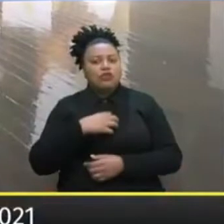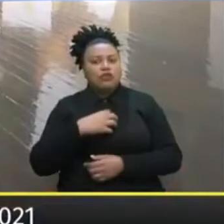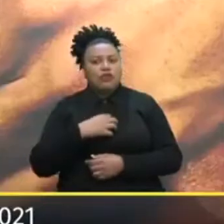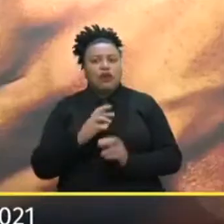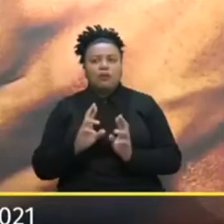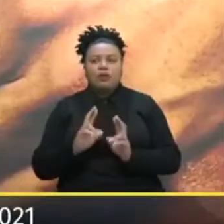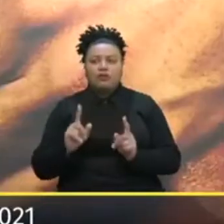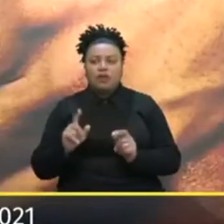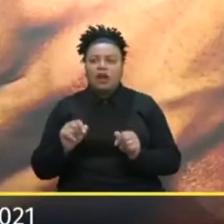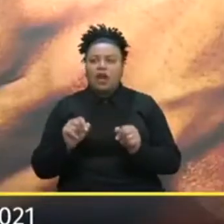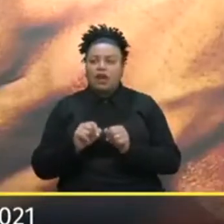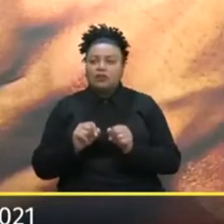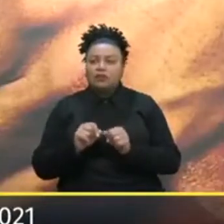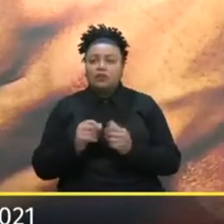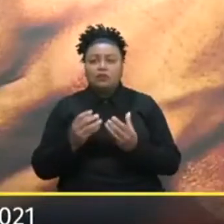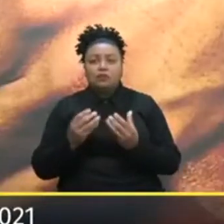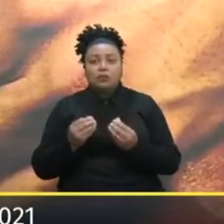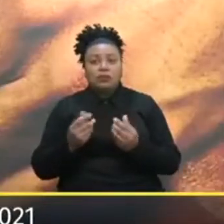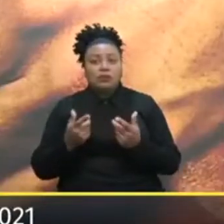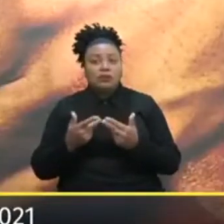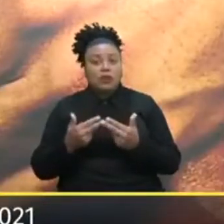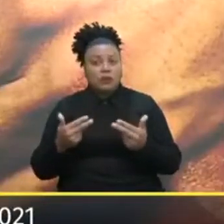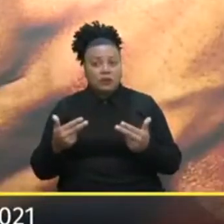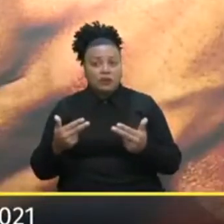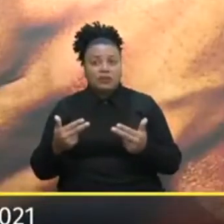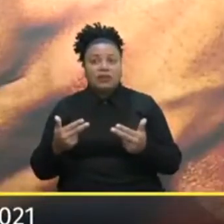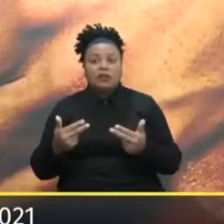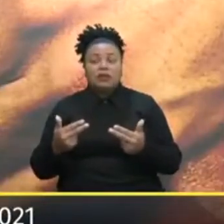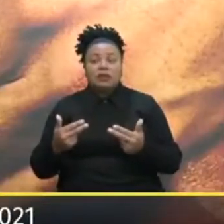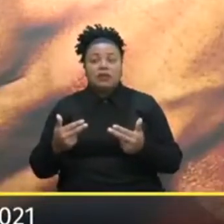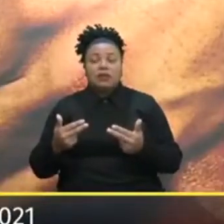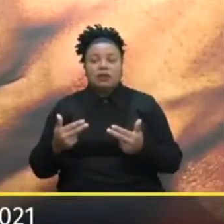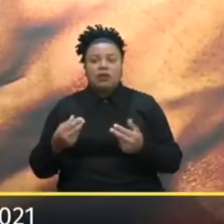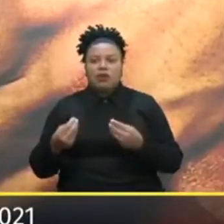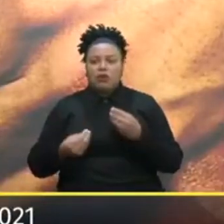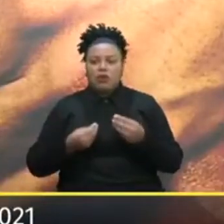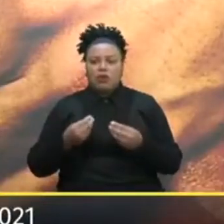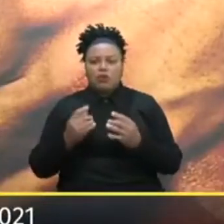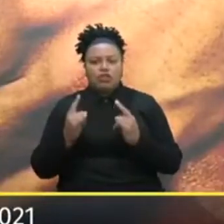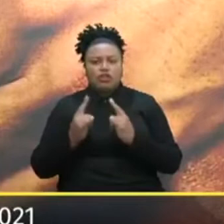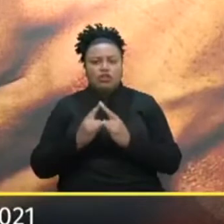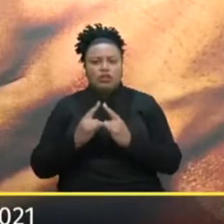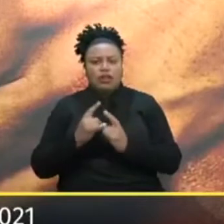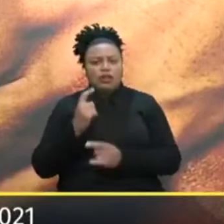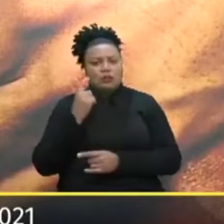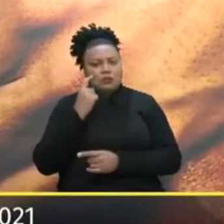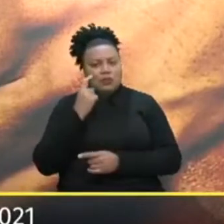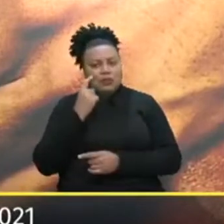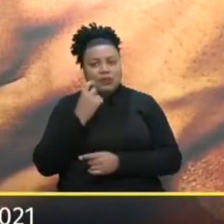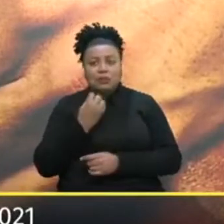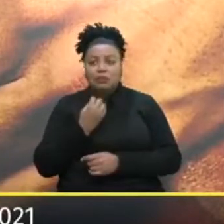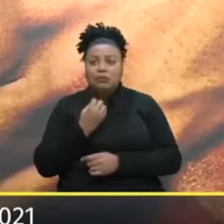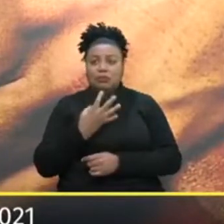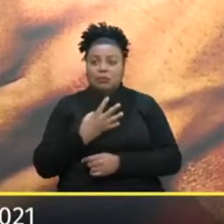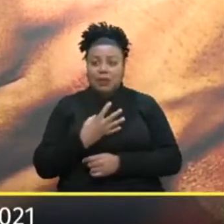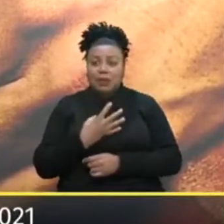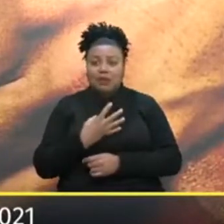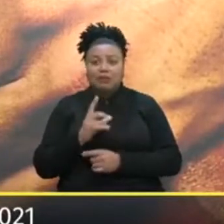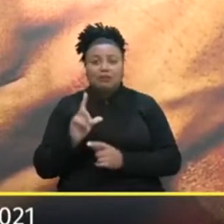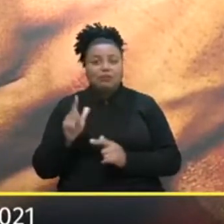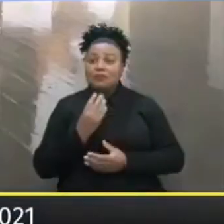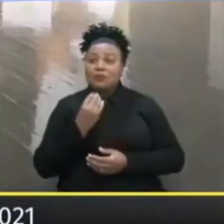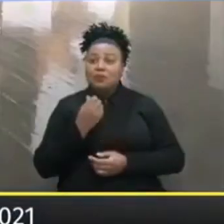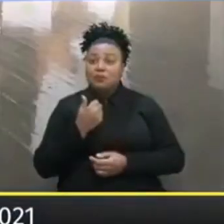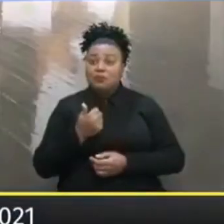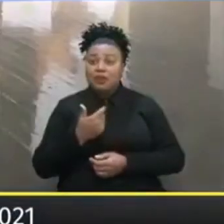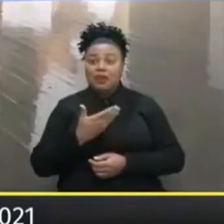A gente fez Muita coisa Como Como entidade Pensando No bem De outras